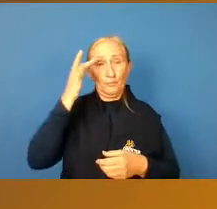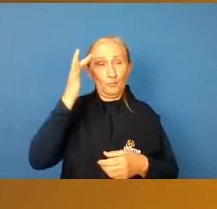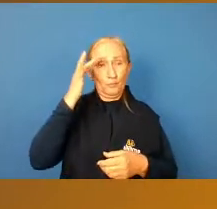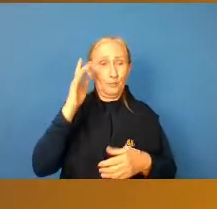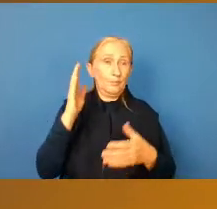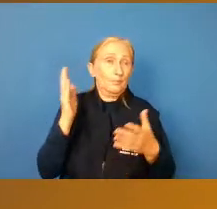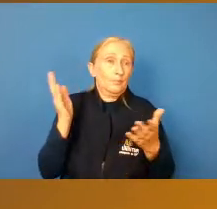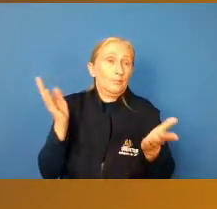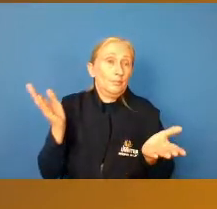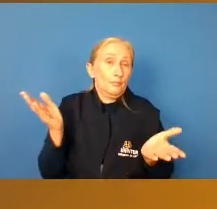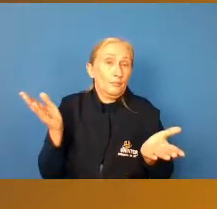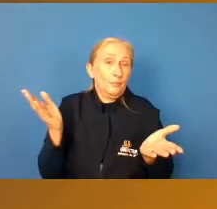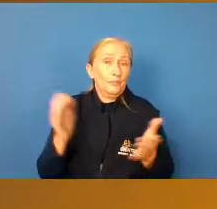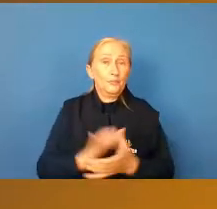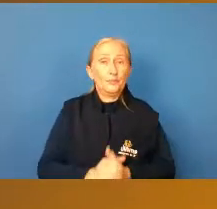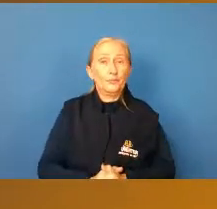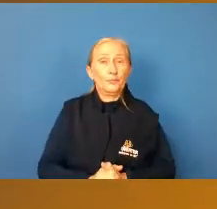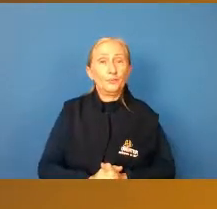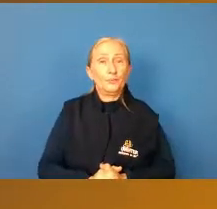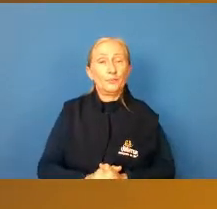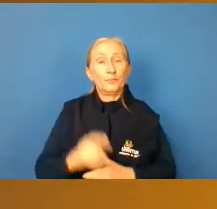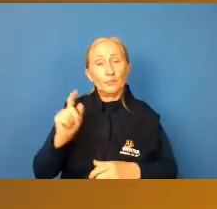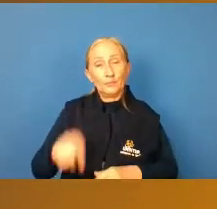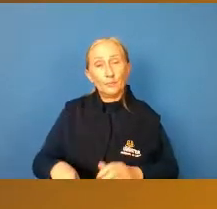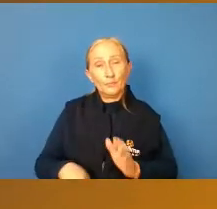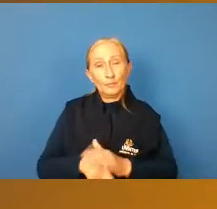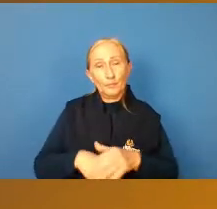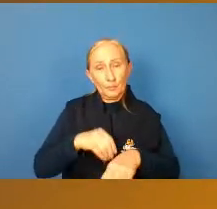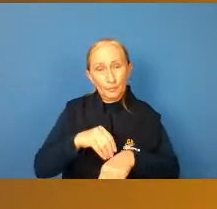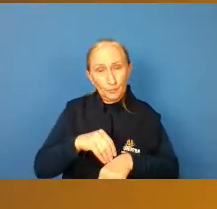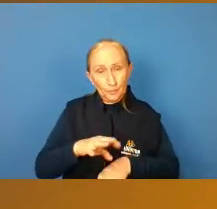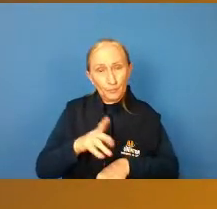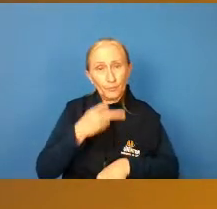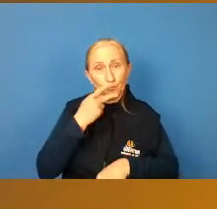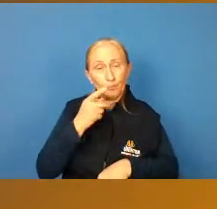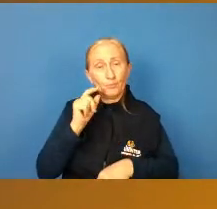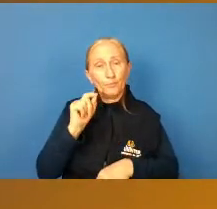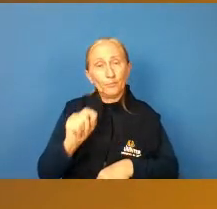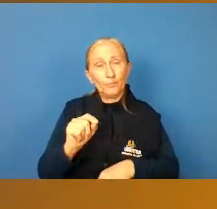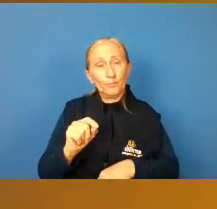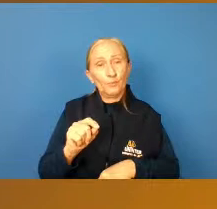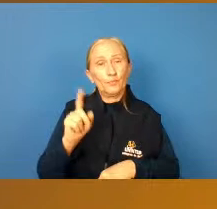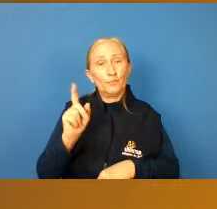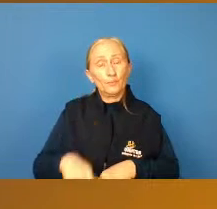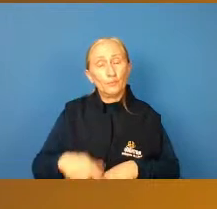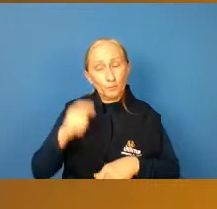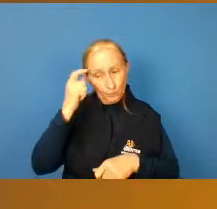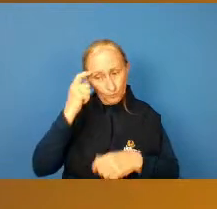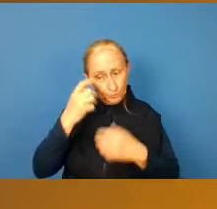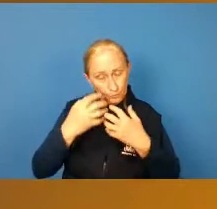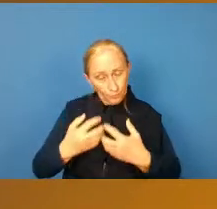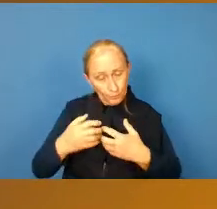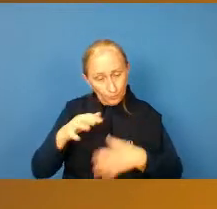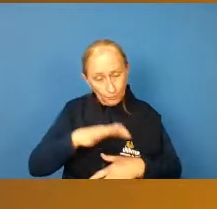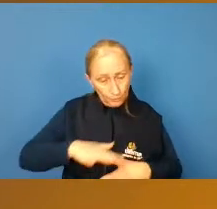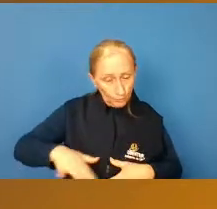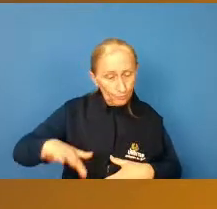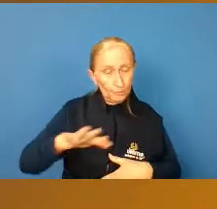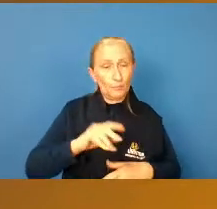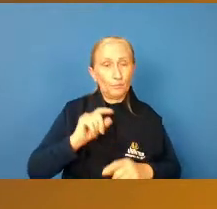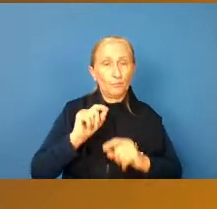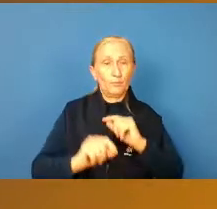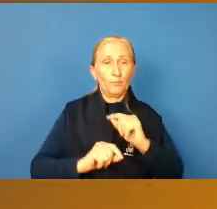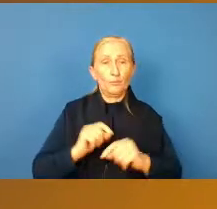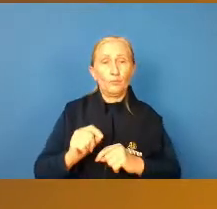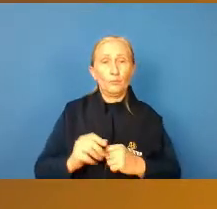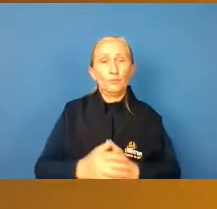se, se cabe aqui, né, essa, essa colocação, mas a gente pensa nessa, nessa, é,